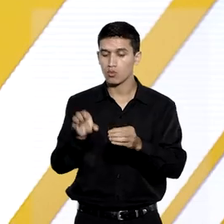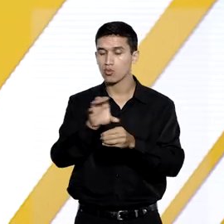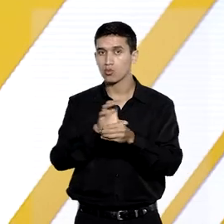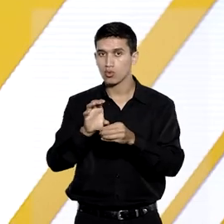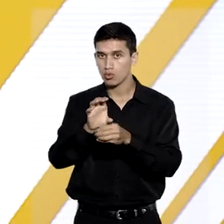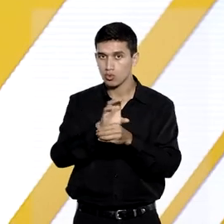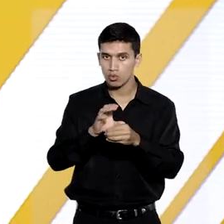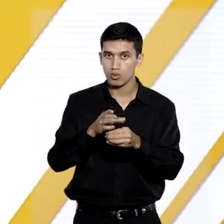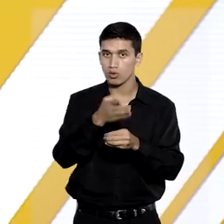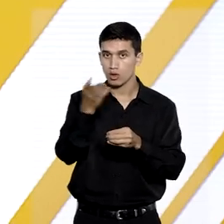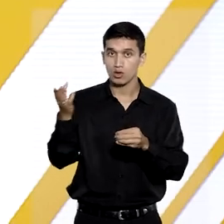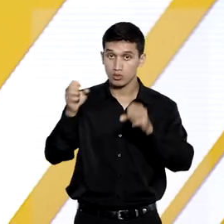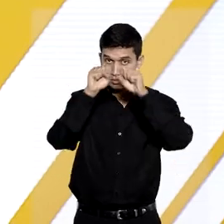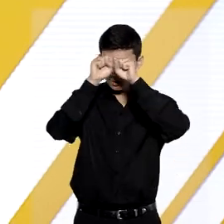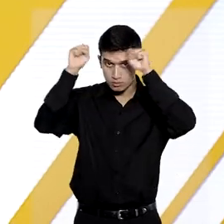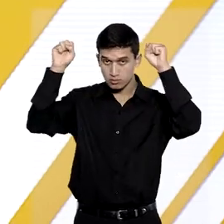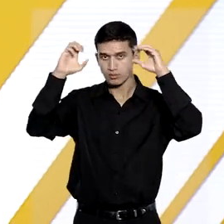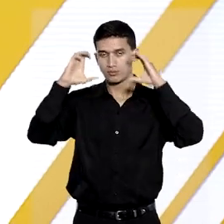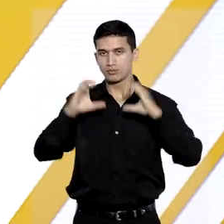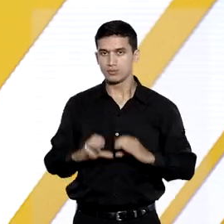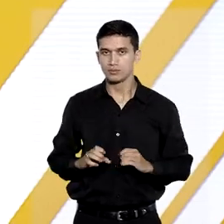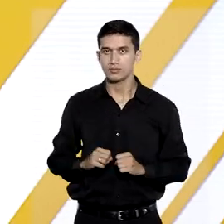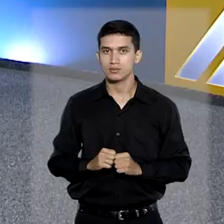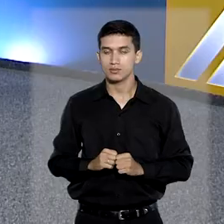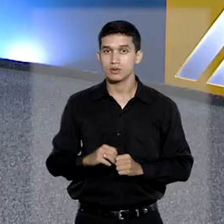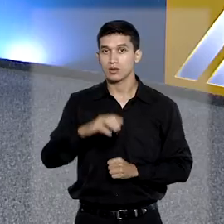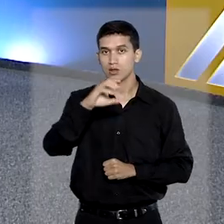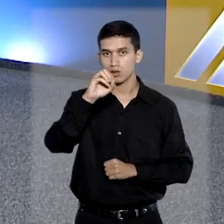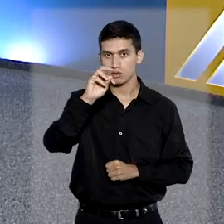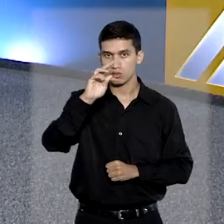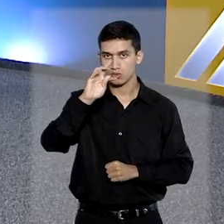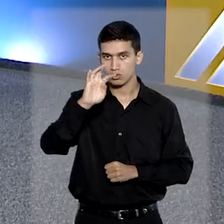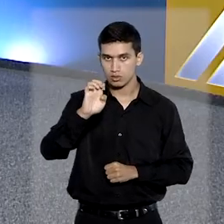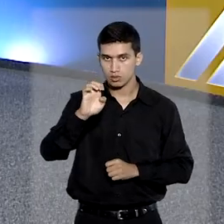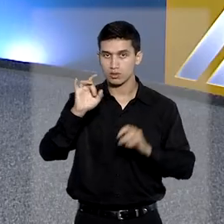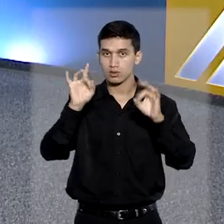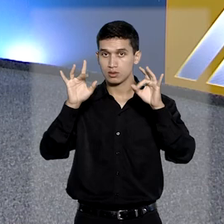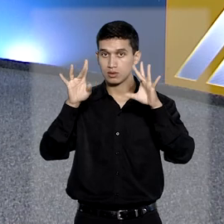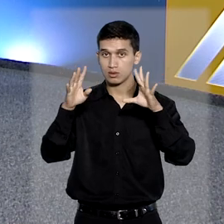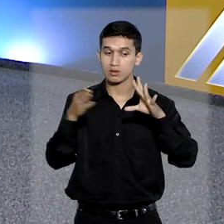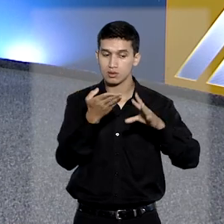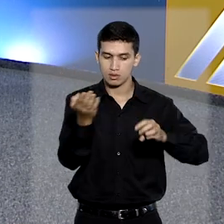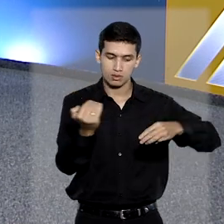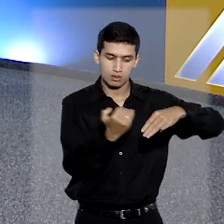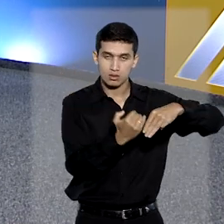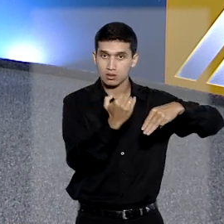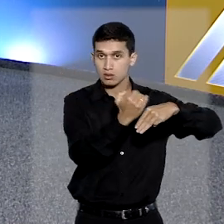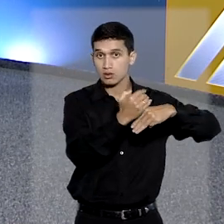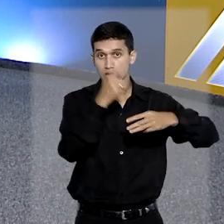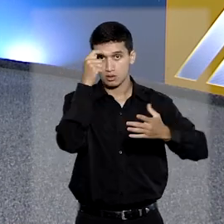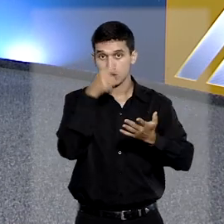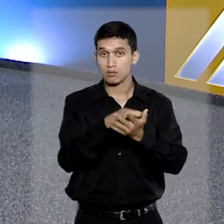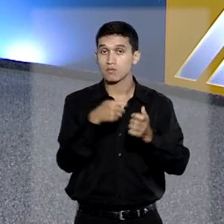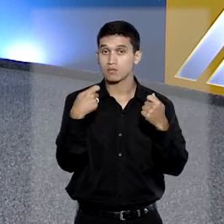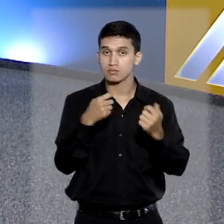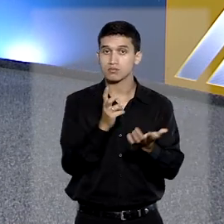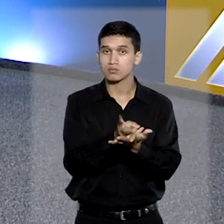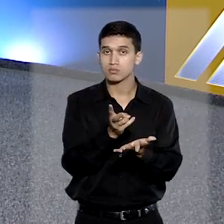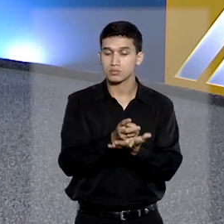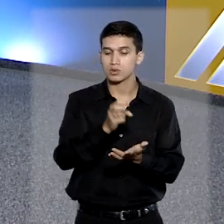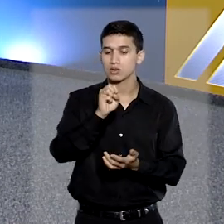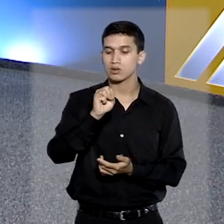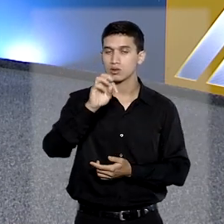nos colegiados do Tribunal da Cidadania. Na Corte Especial, os ministros decidiram que deve continuar no